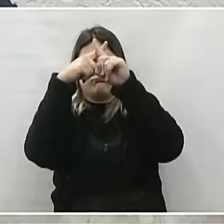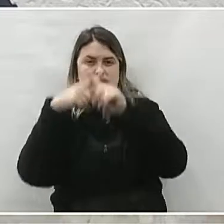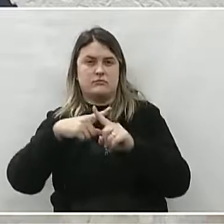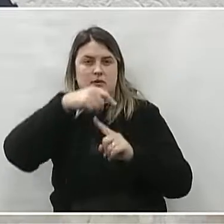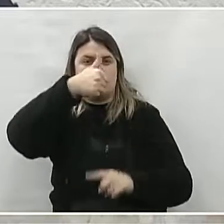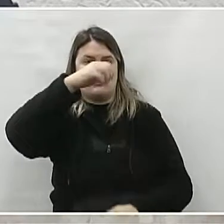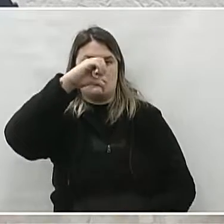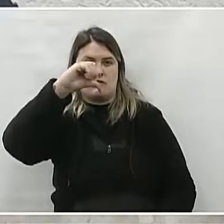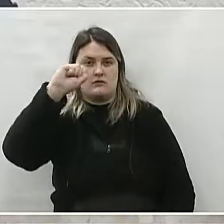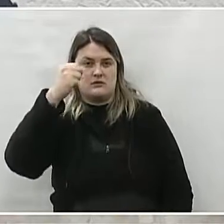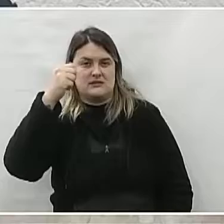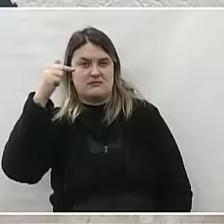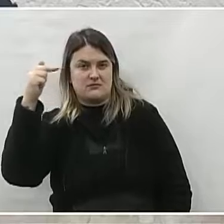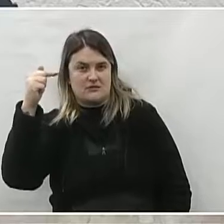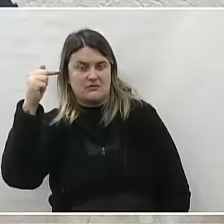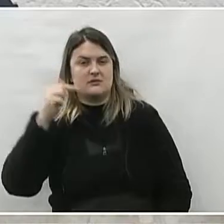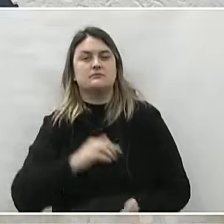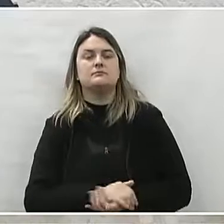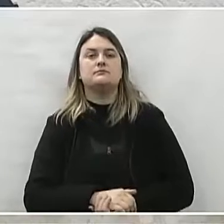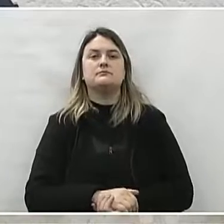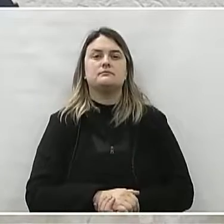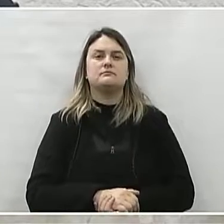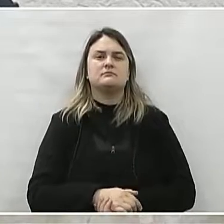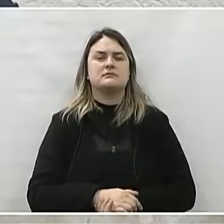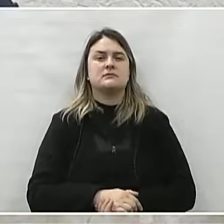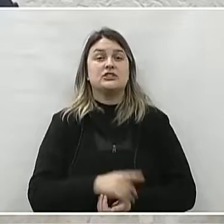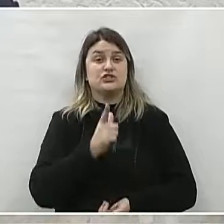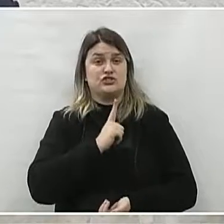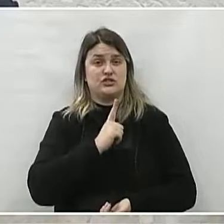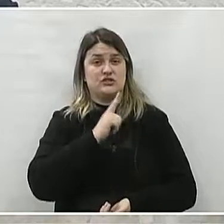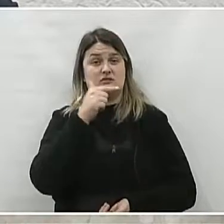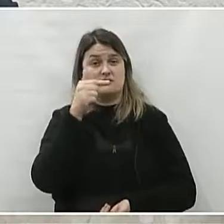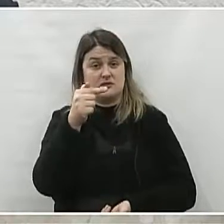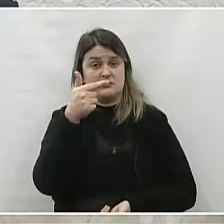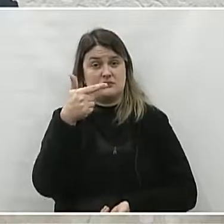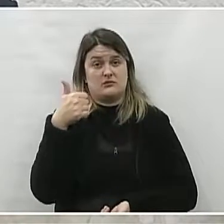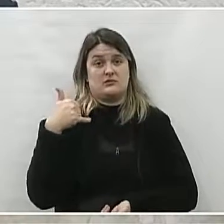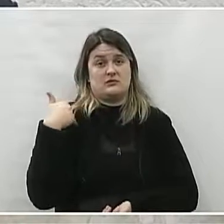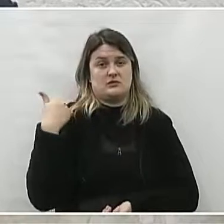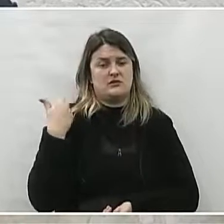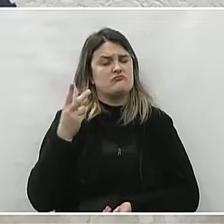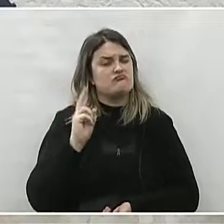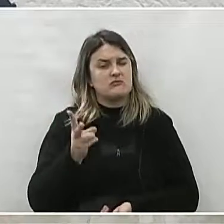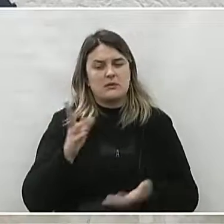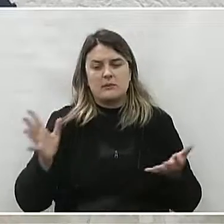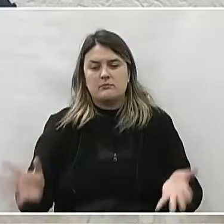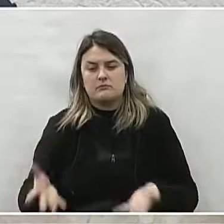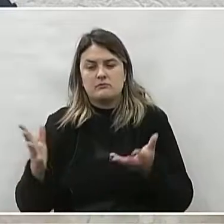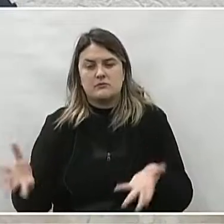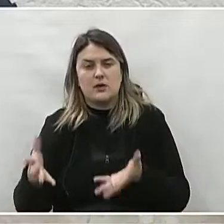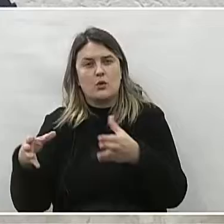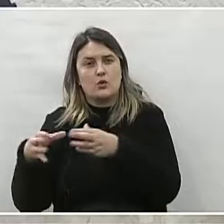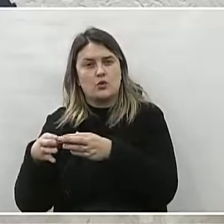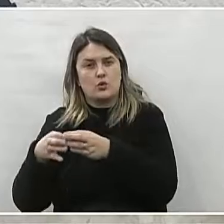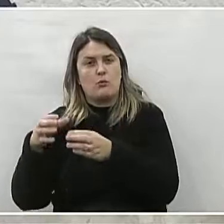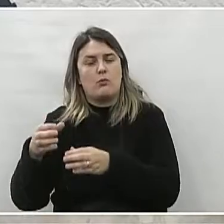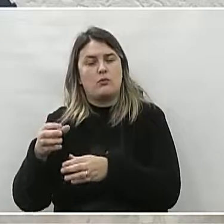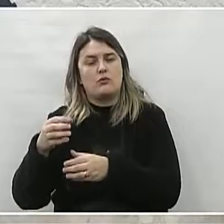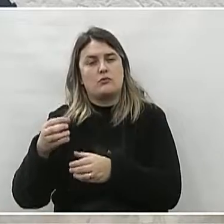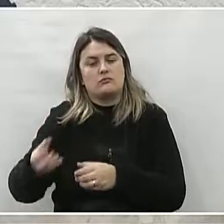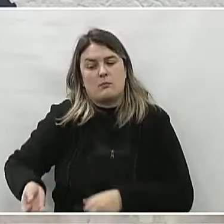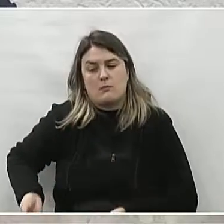87. Permanecia ativo, mesmo aos 72 anos, como incentivador da equipe de Bocha no